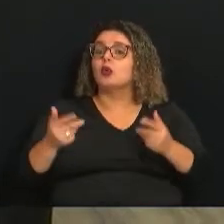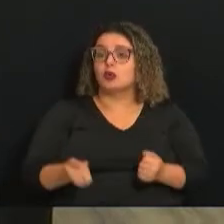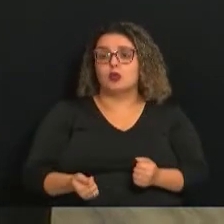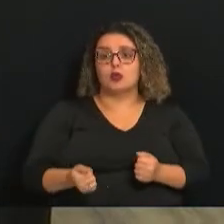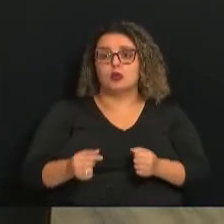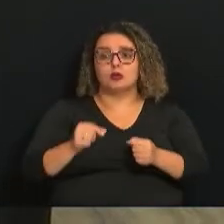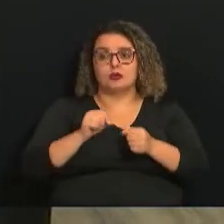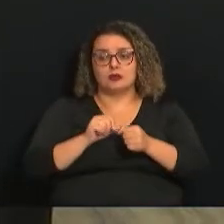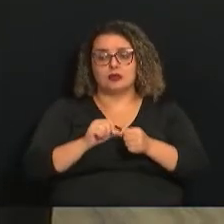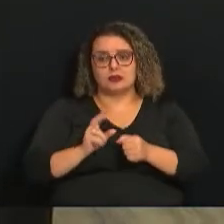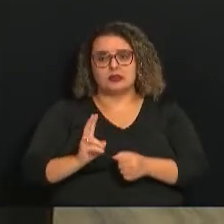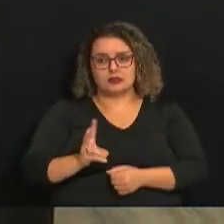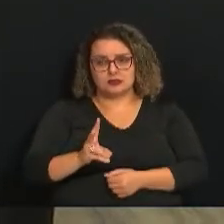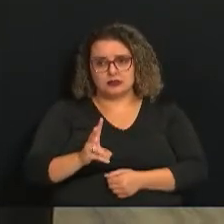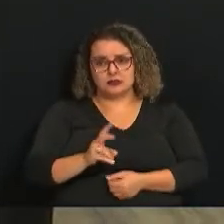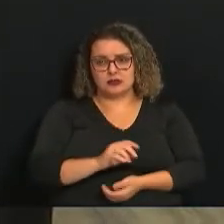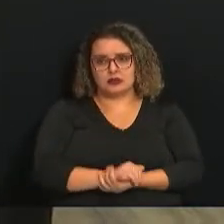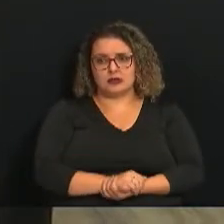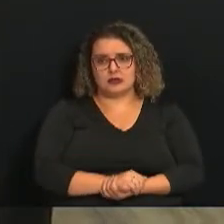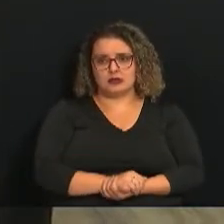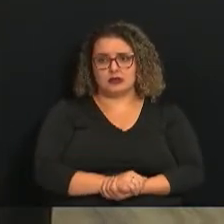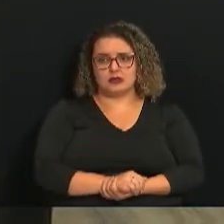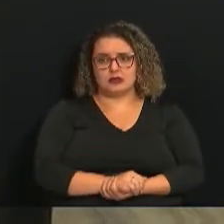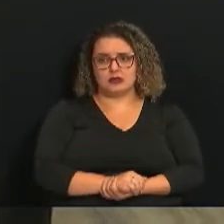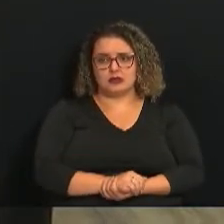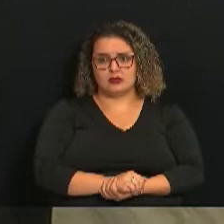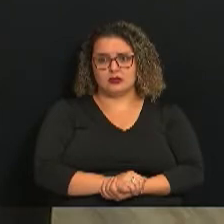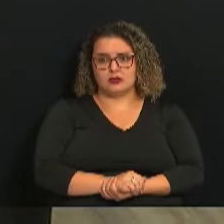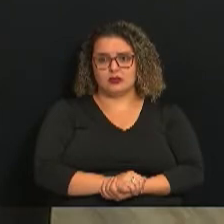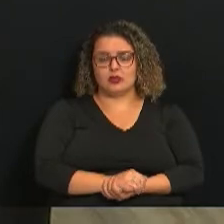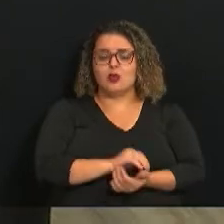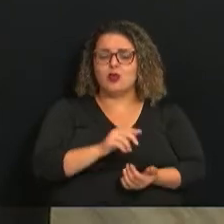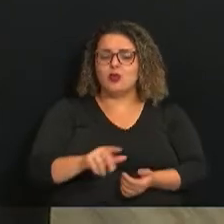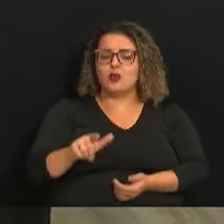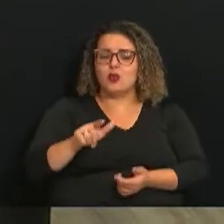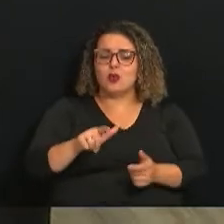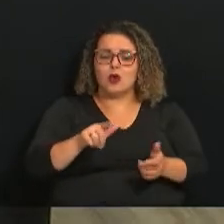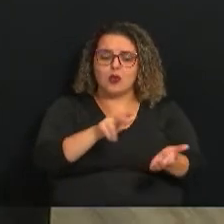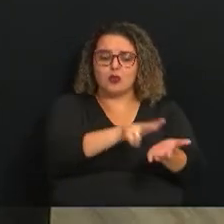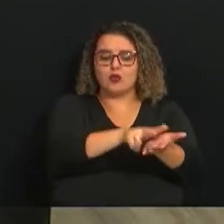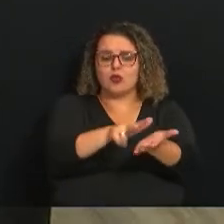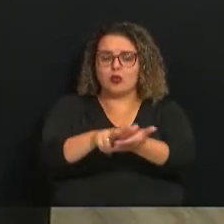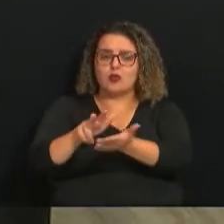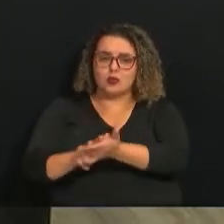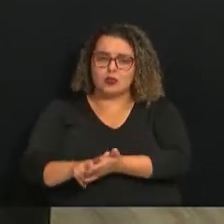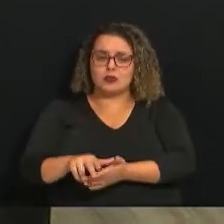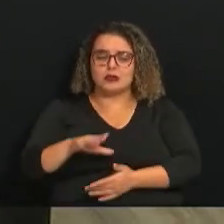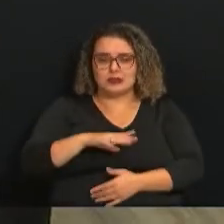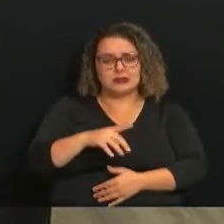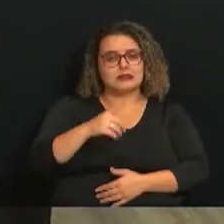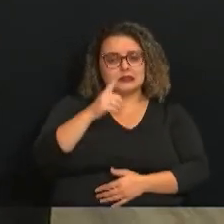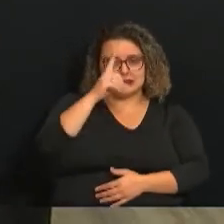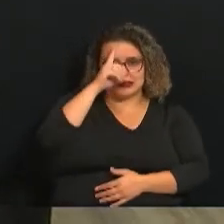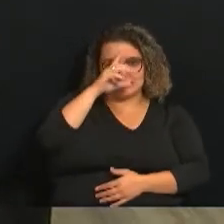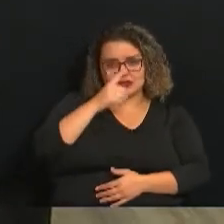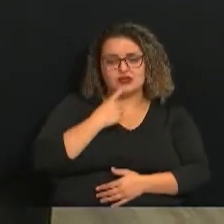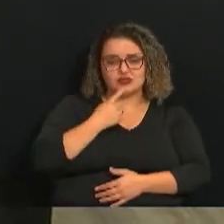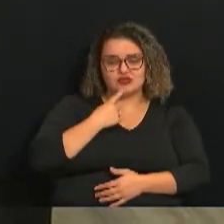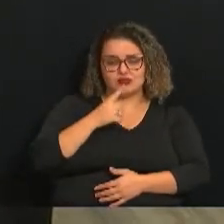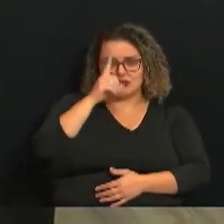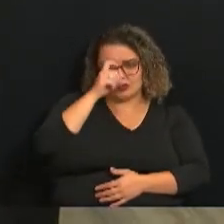sempre, diariamente, taxa de ocupação de leitos de UTI na cidade de Campinas, segue abaixo dos